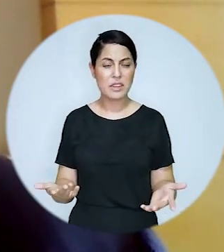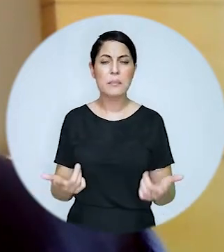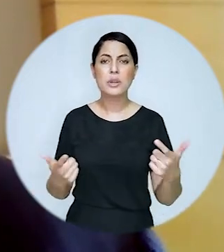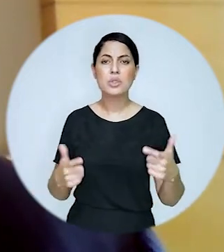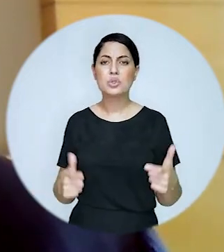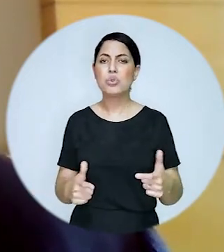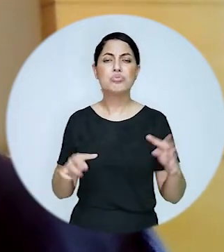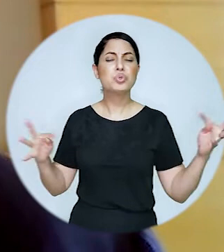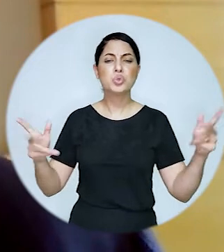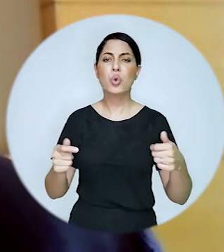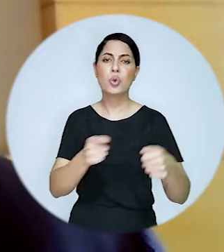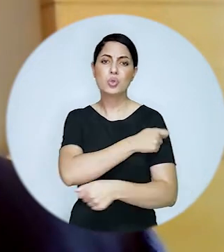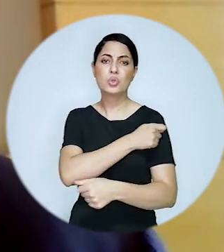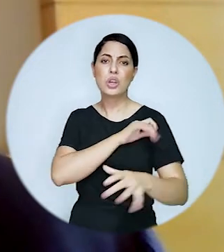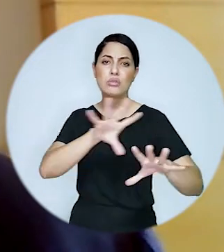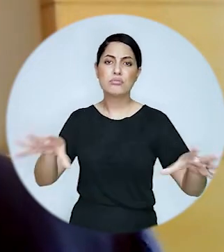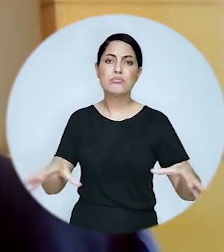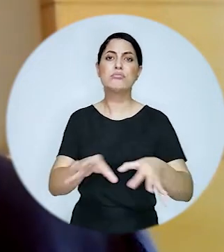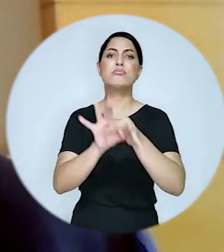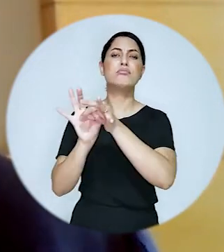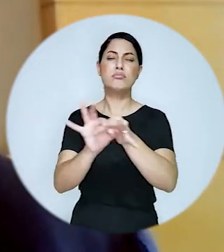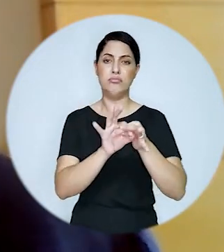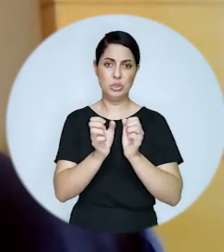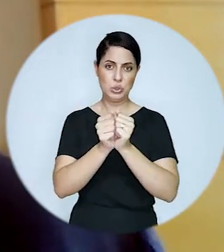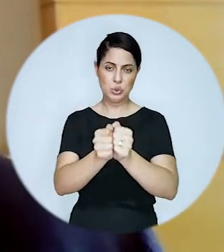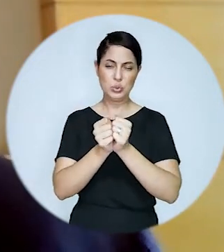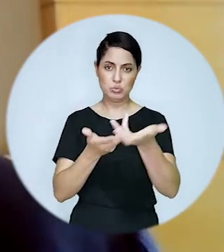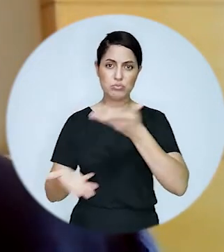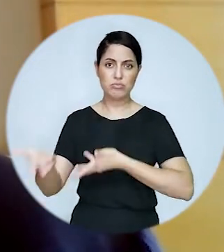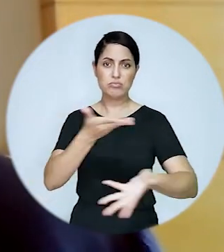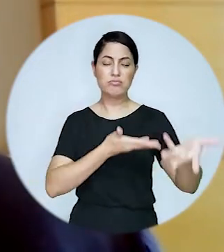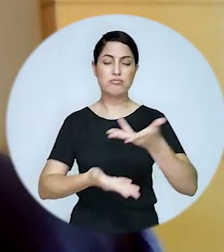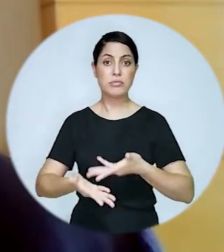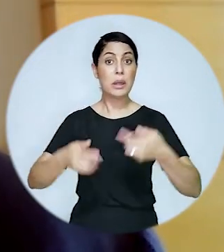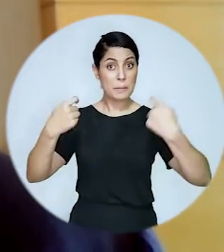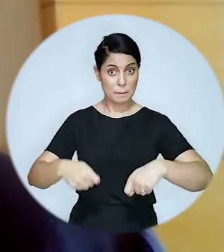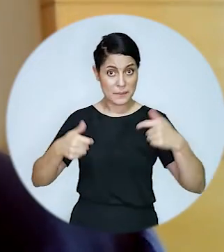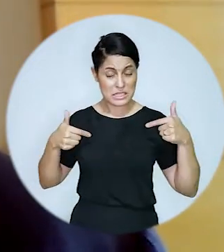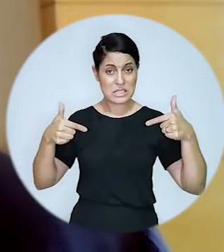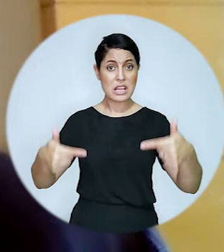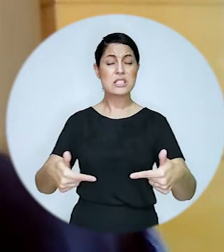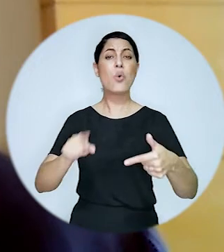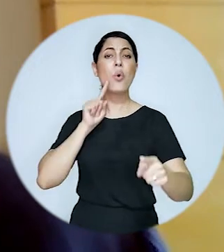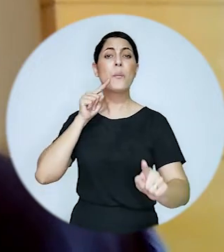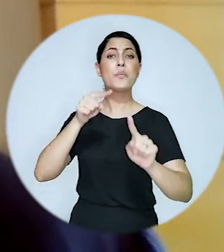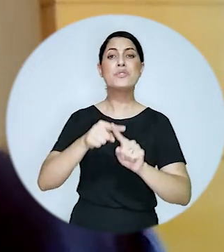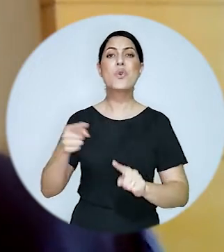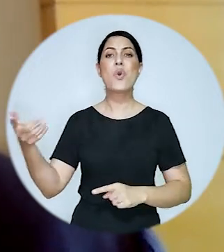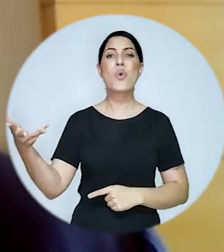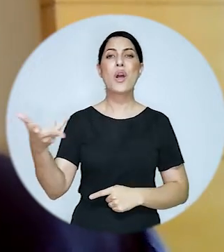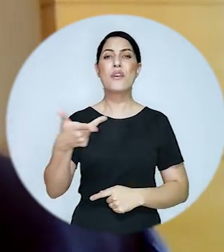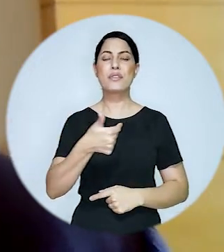sempre na escola comum com os demais alunos e alunas é importante garantir também as medidas efetivas para